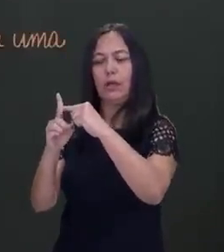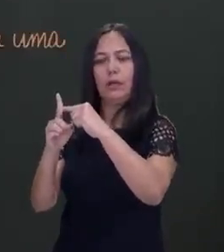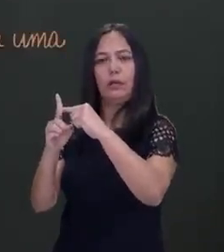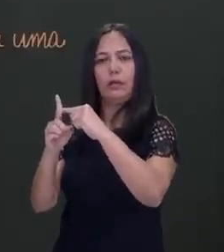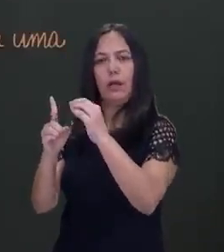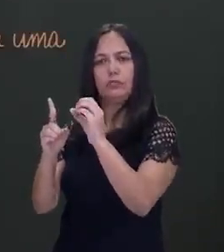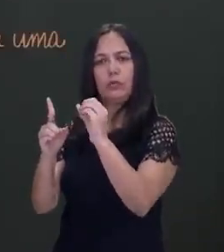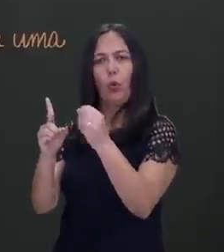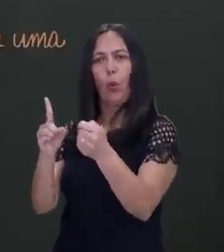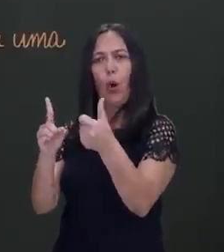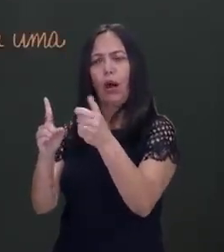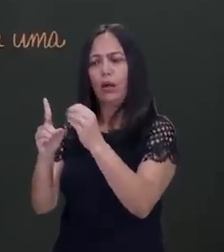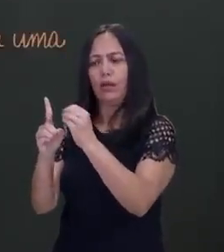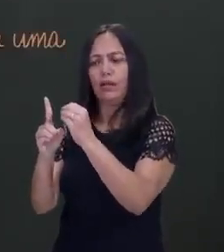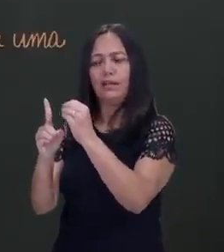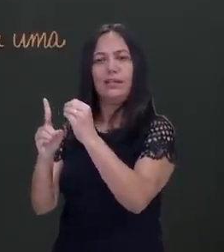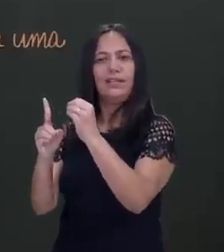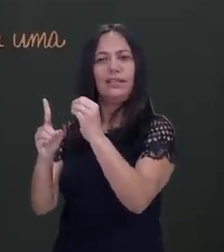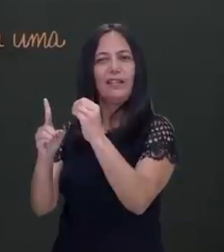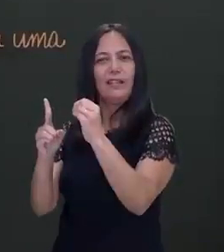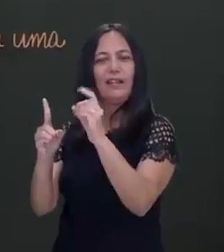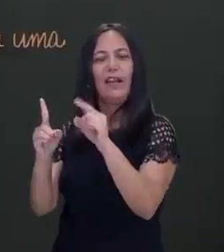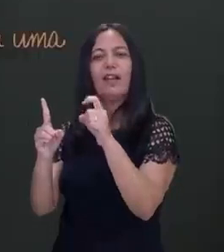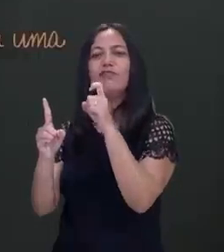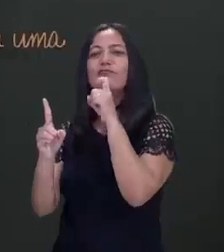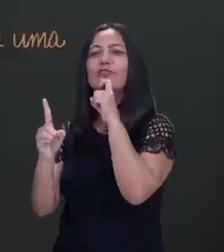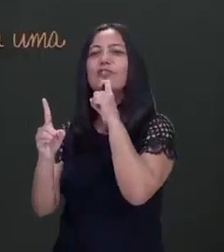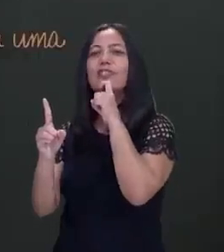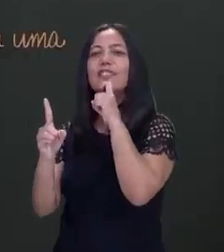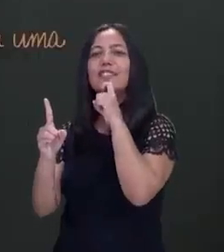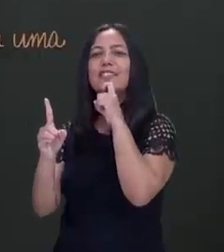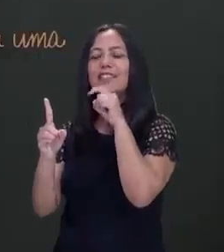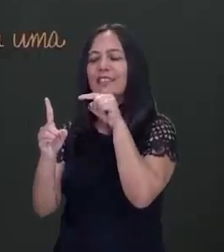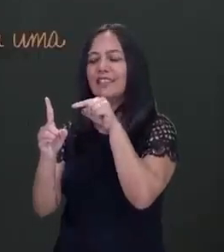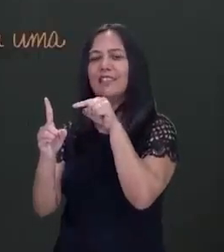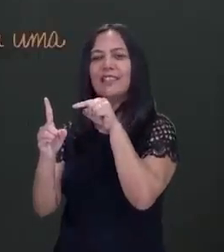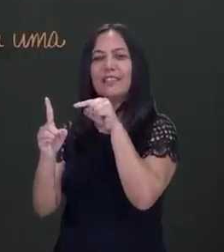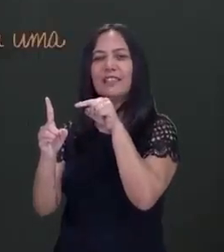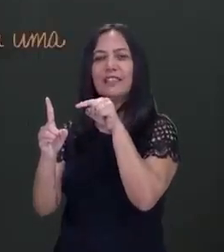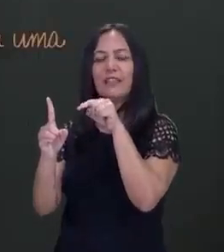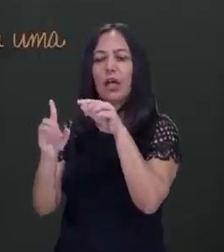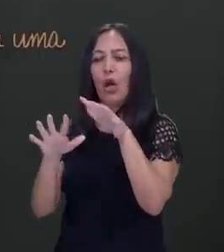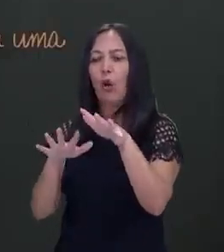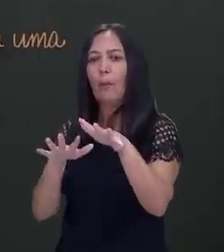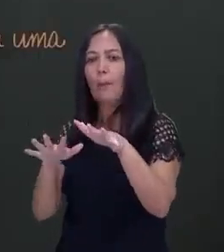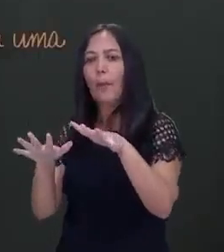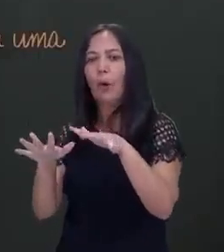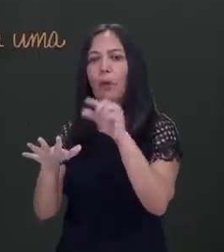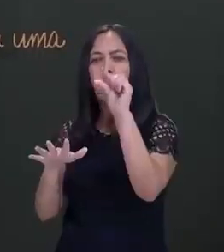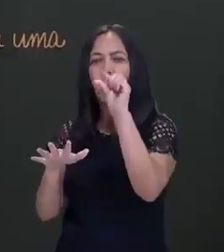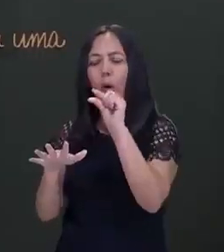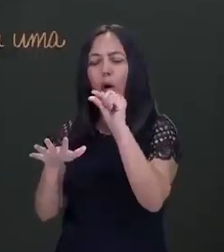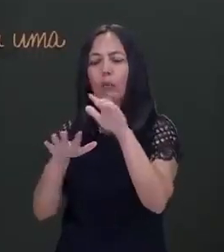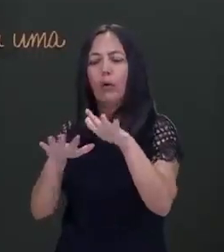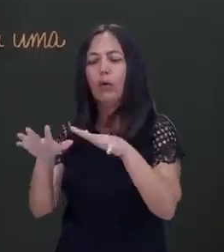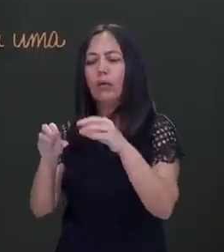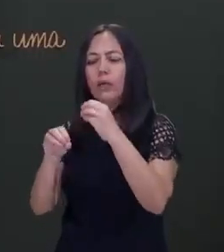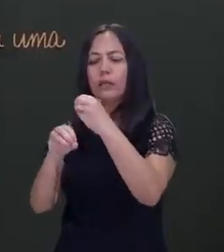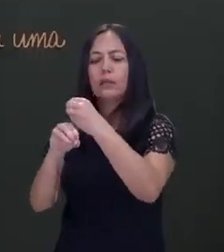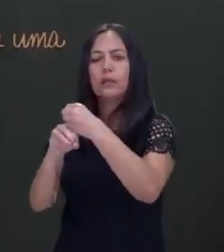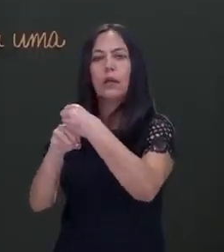próximo de zero. É o que a gente chama de frio. Eu estou falando de pouca movimentação de